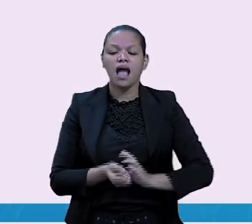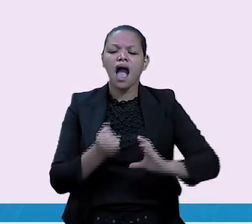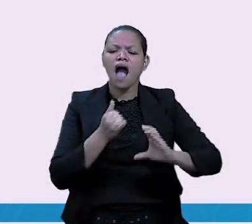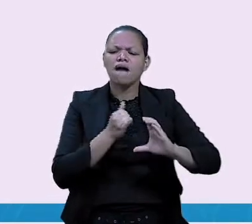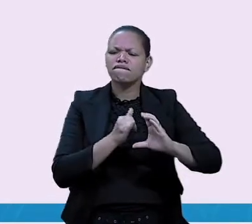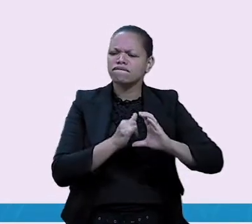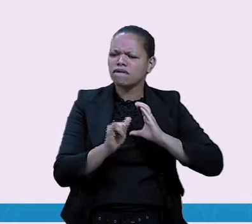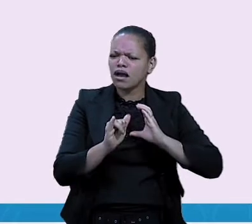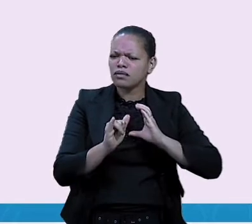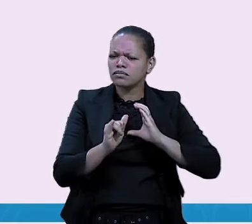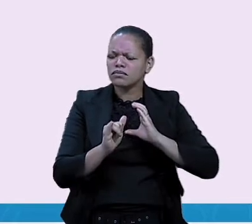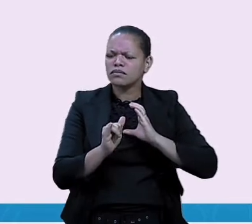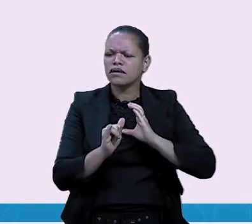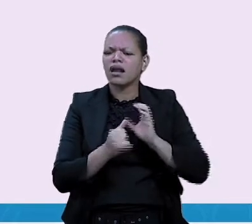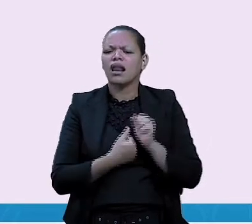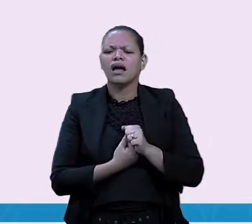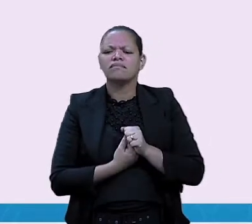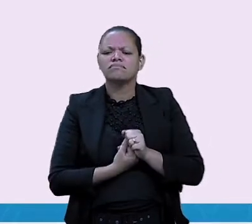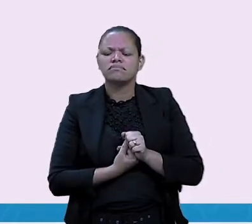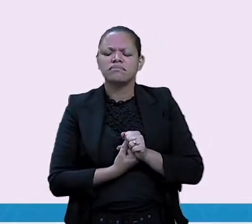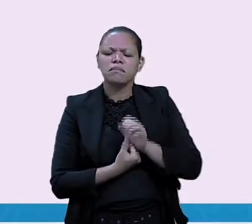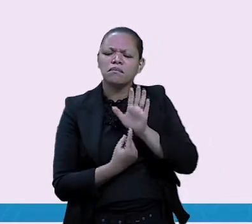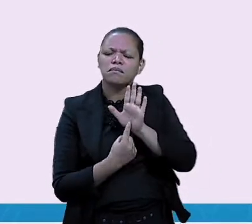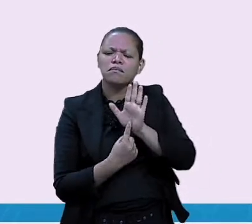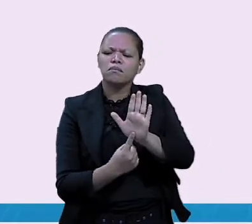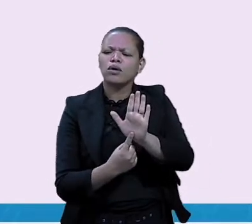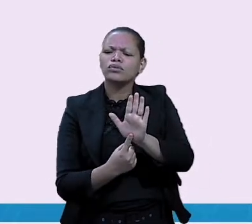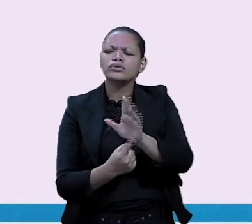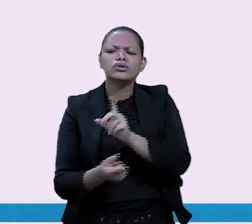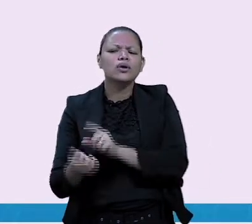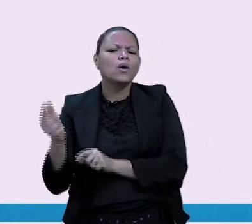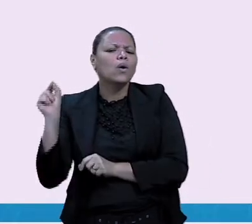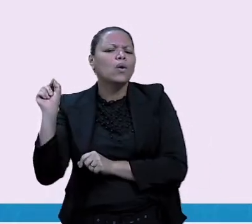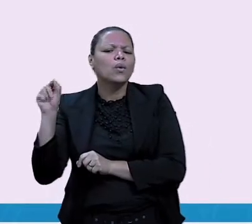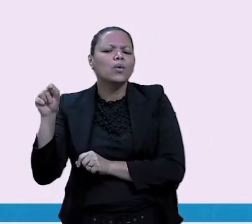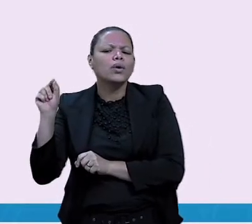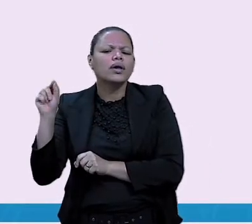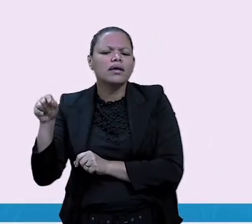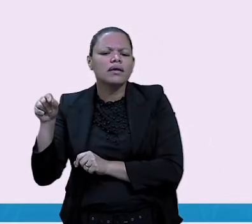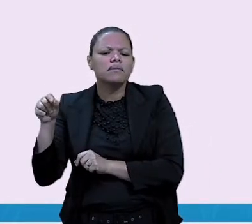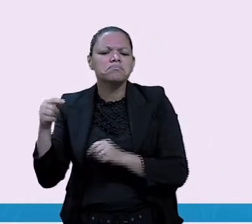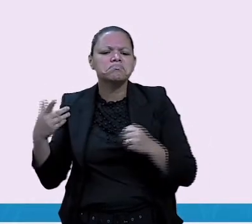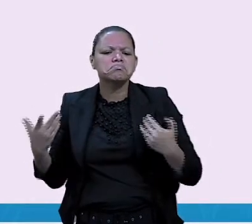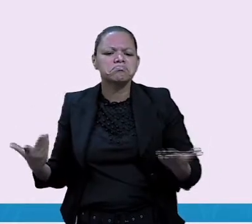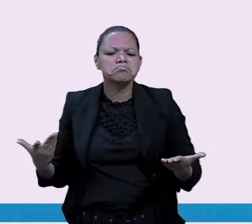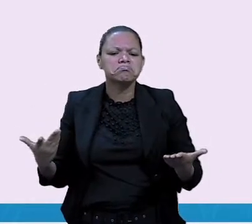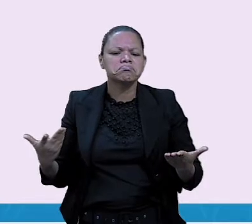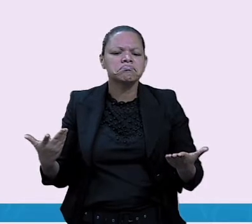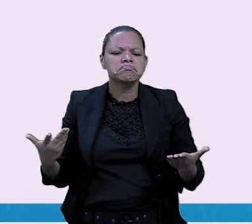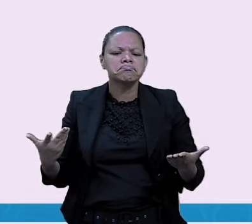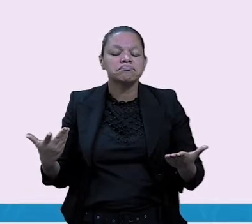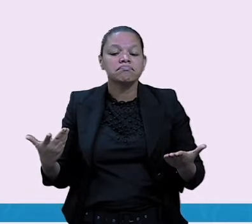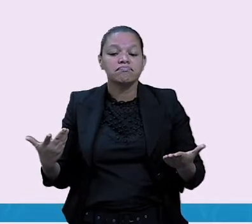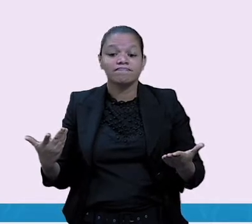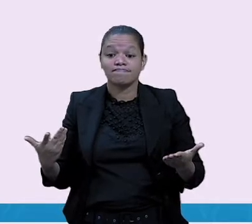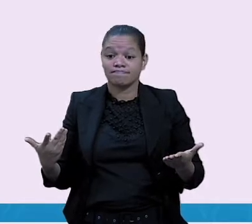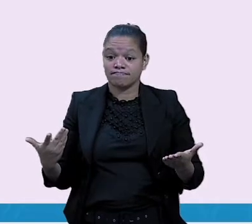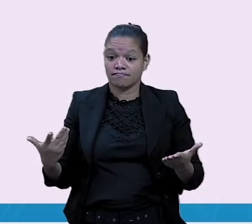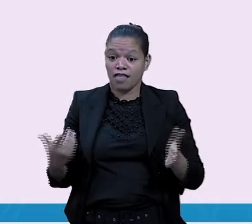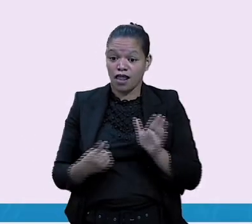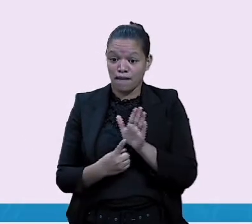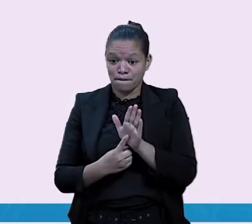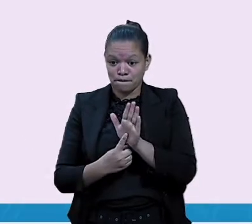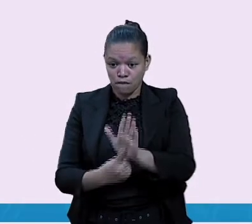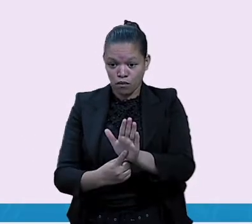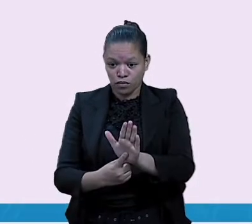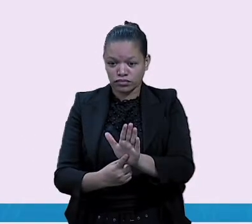fala? Sobre o que esta fábula nossa fala? Vamos lá? A fábula, ela fala sobre